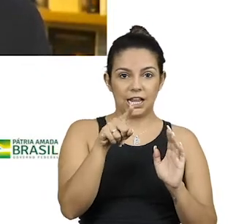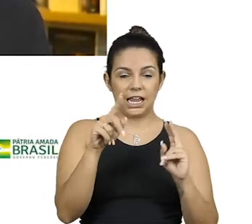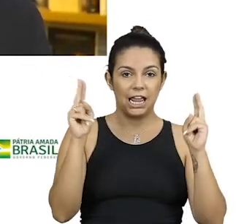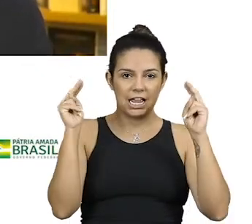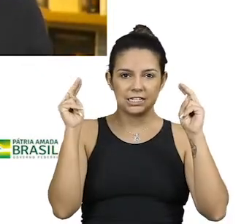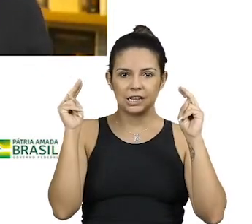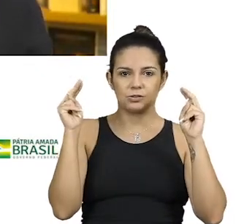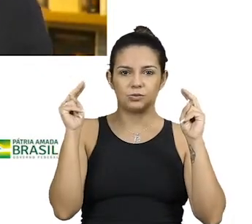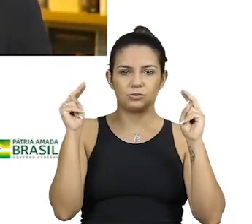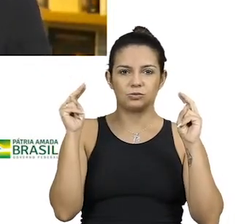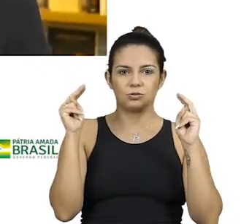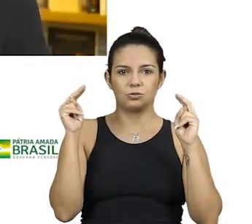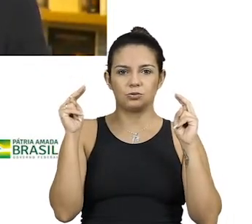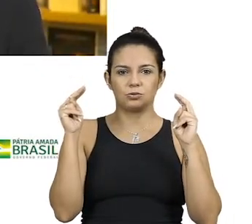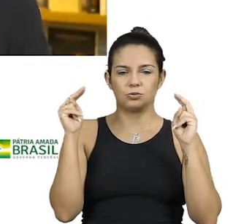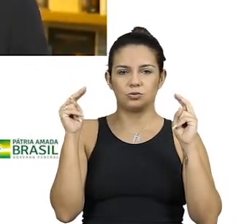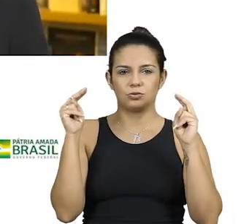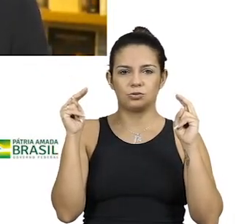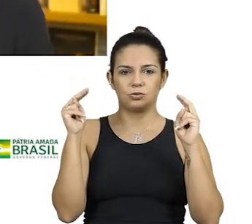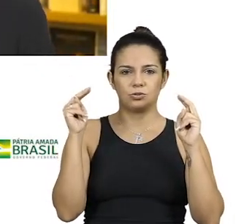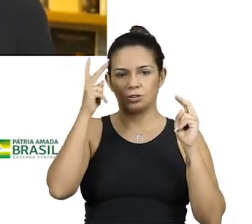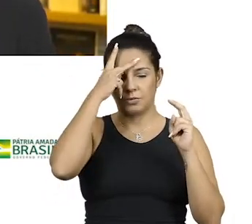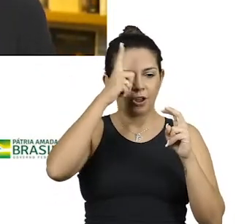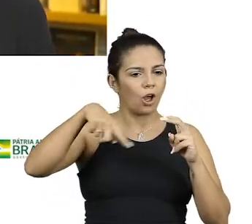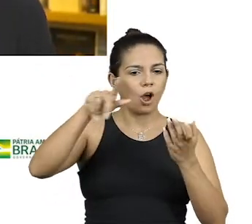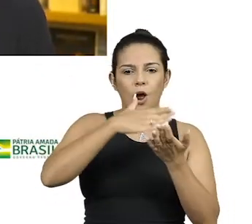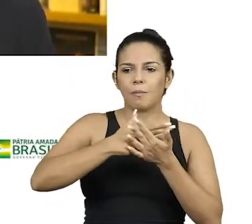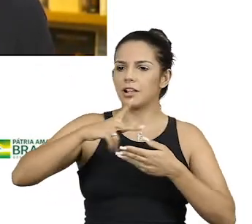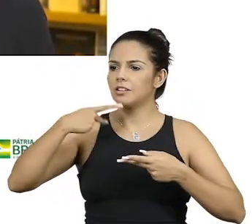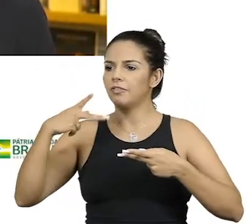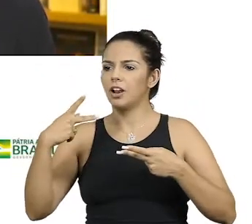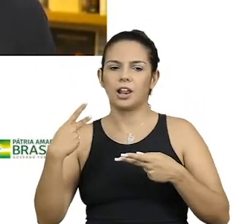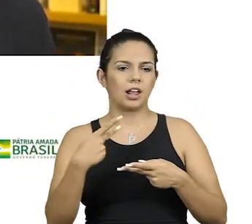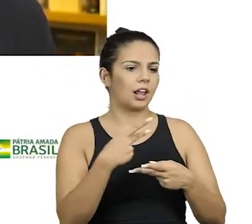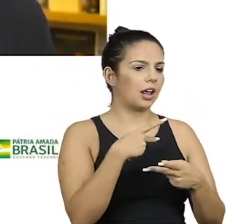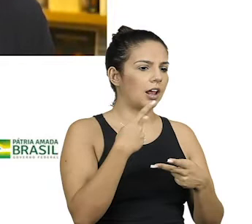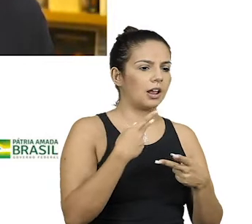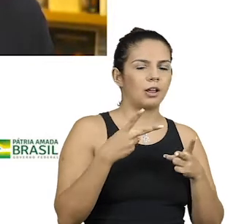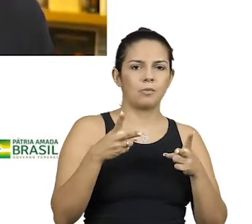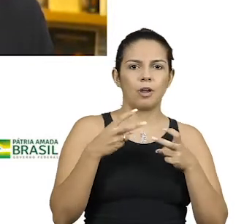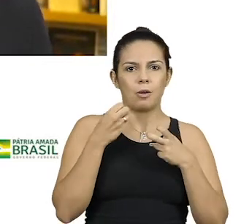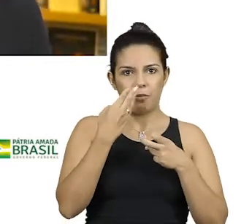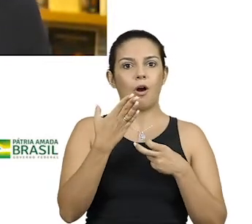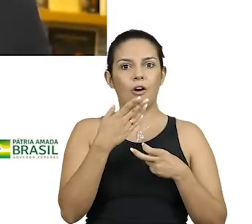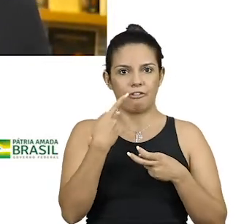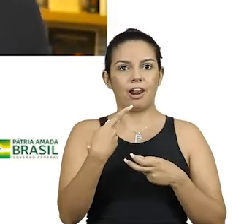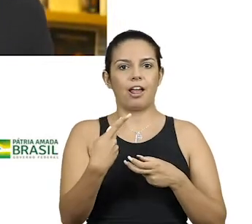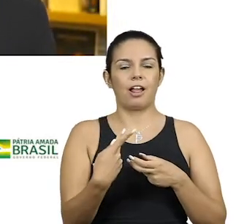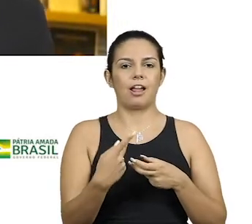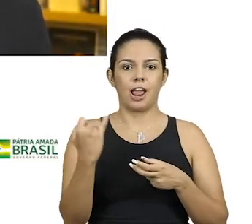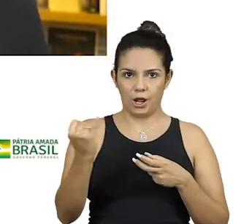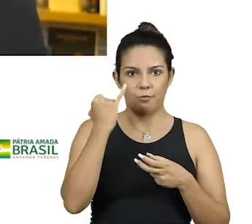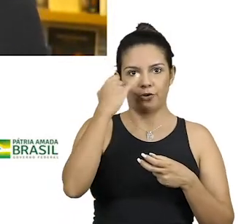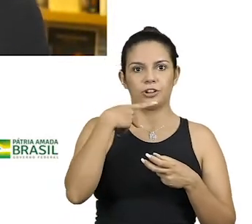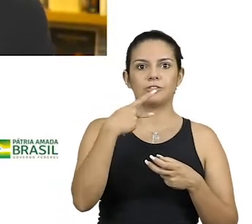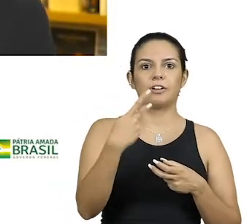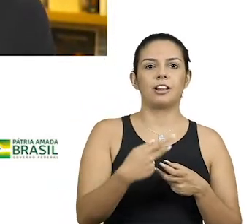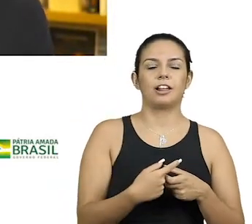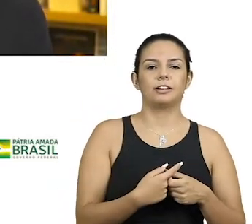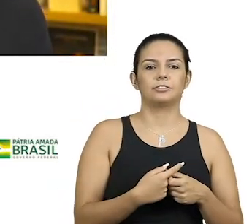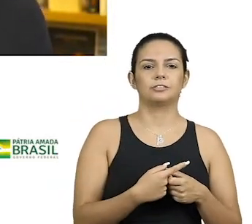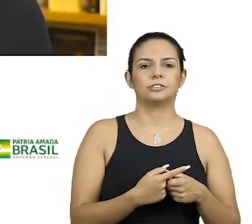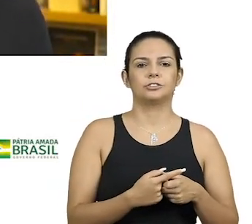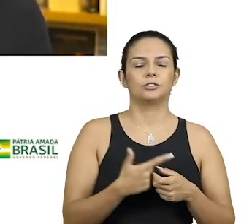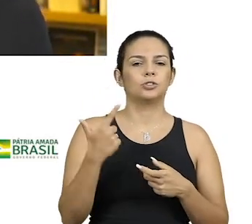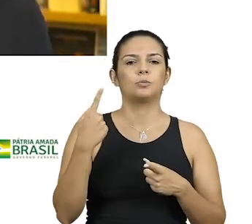e as pessoas começam a falar disso e perceber que é bom falar disso, que é importante falar disso. Não há por que